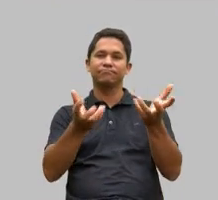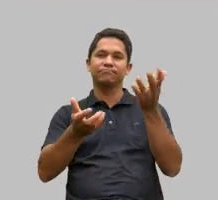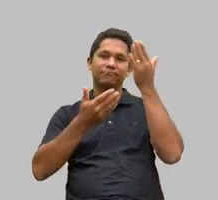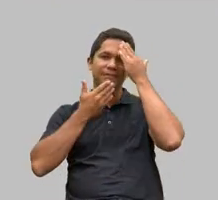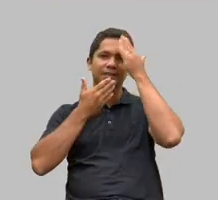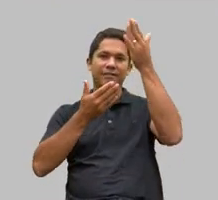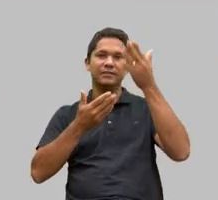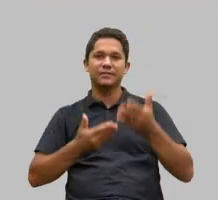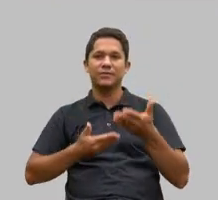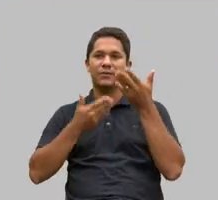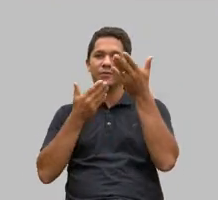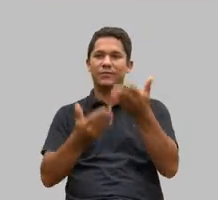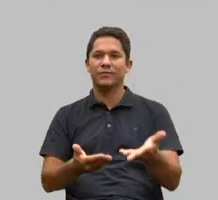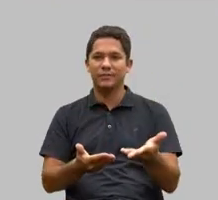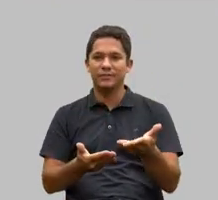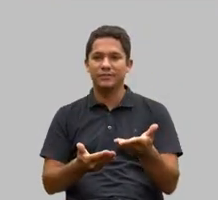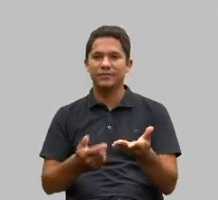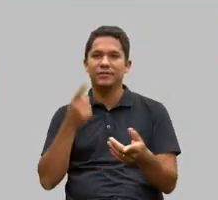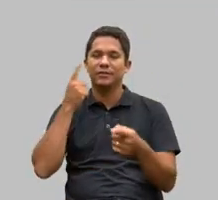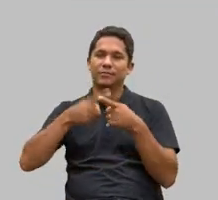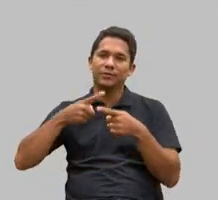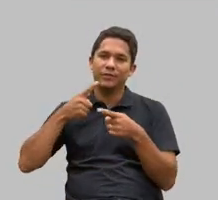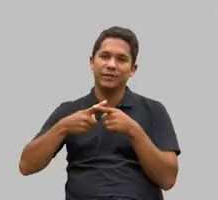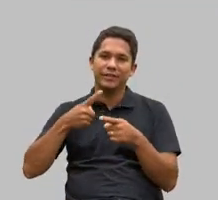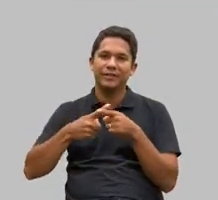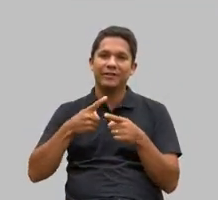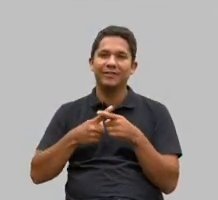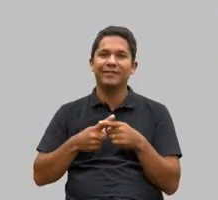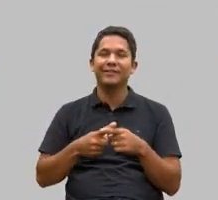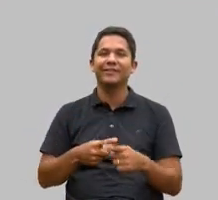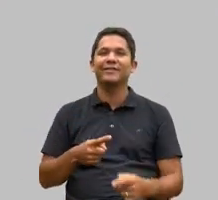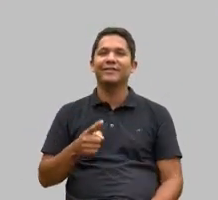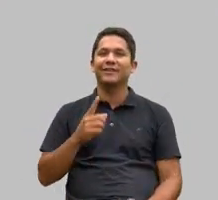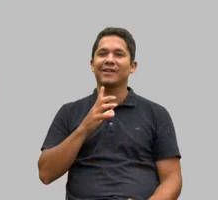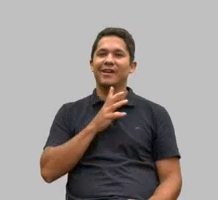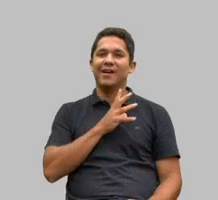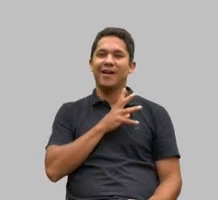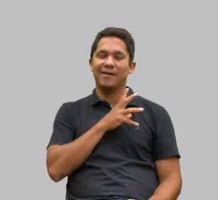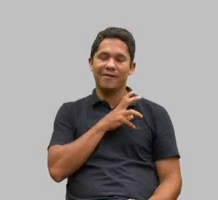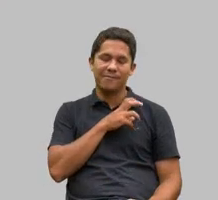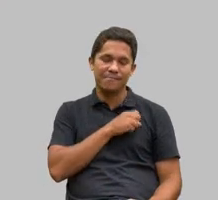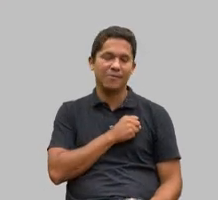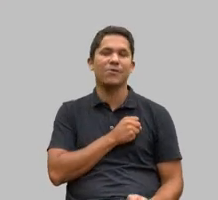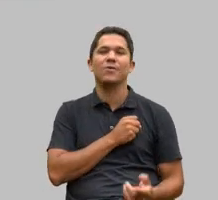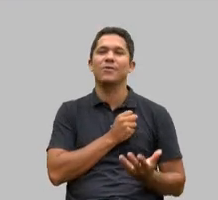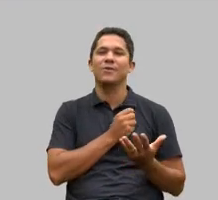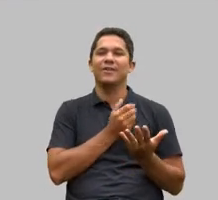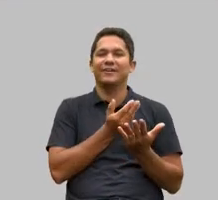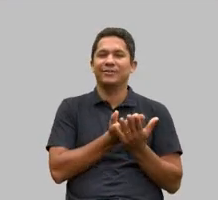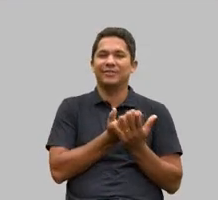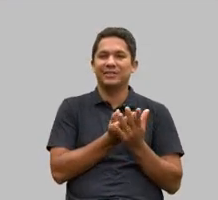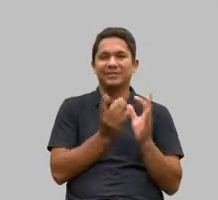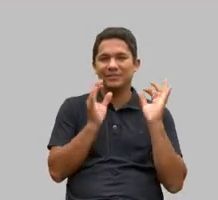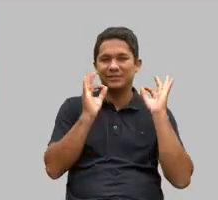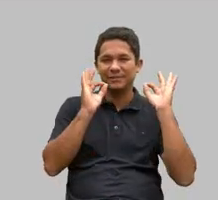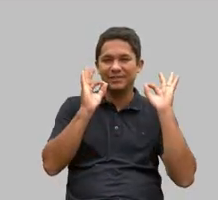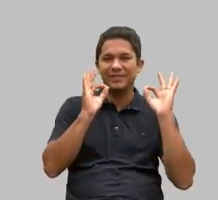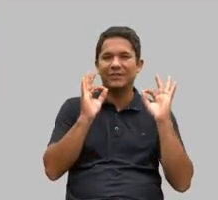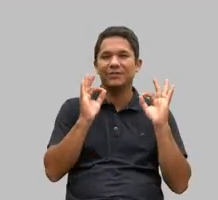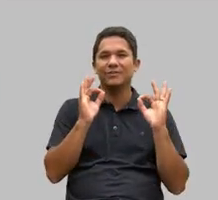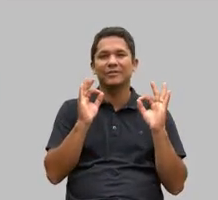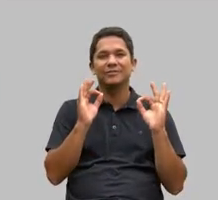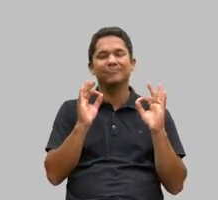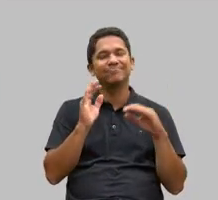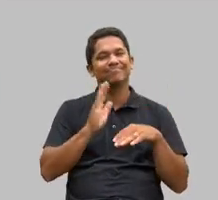deputado porque o amor que a gente tem pela educação especial é maior do que tudo